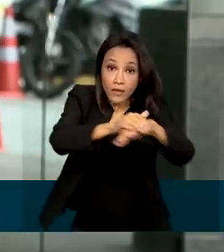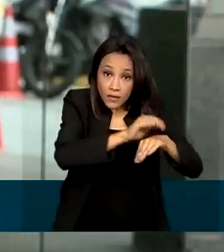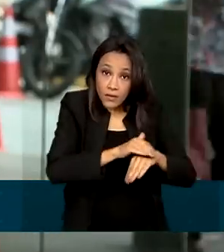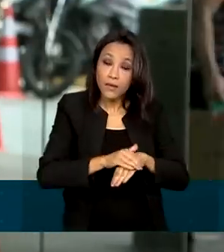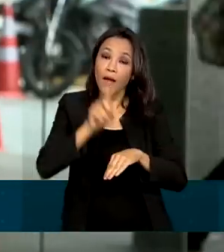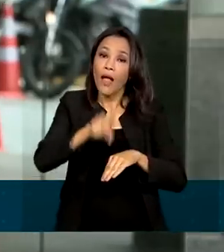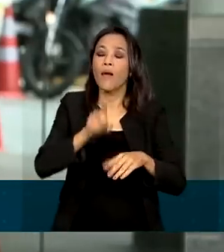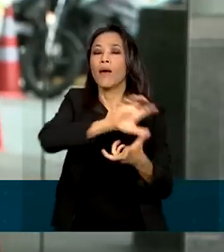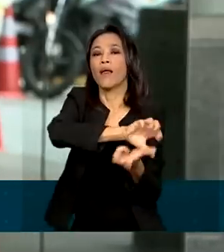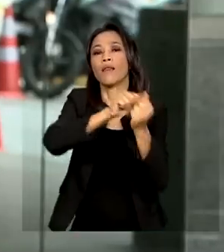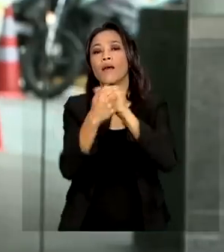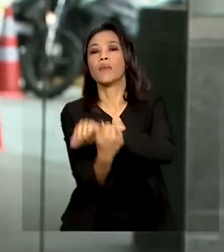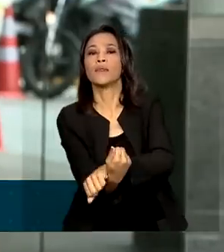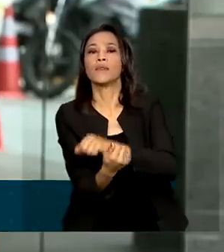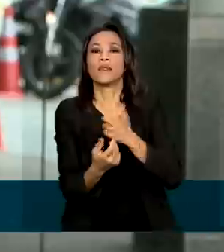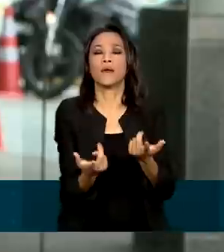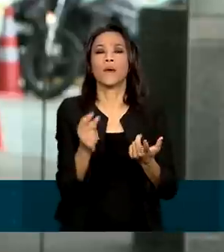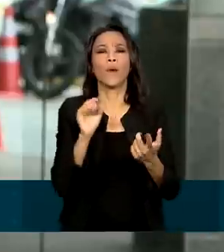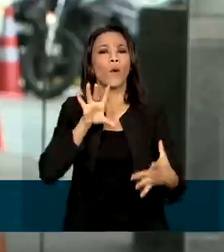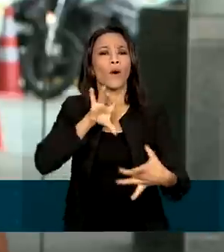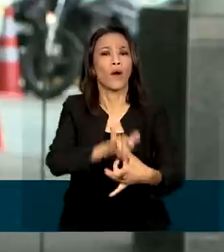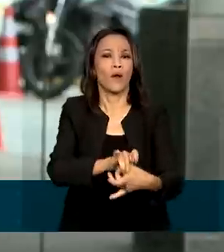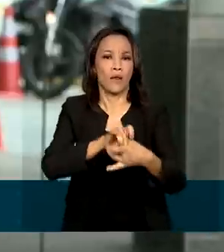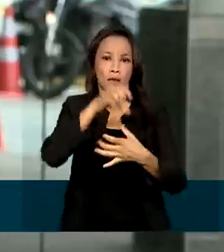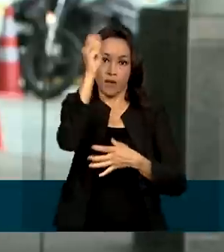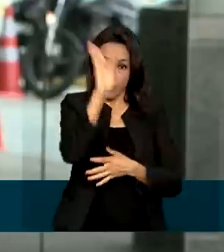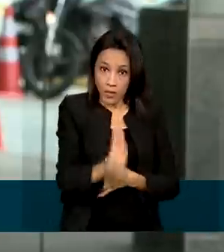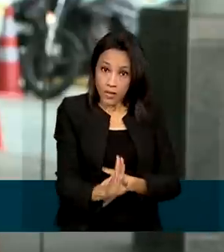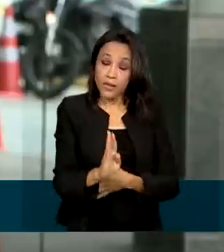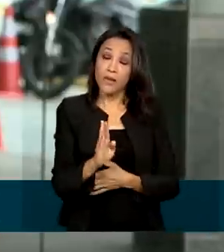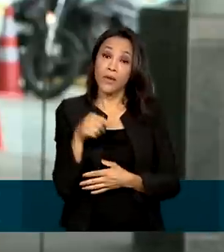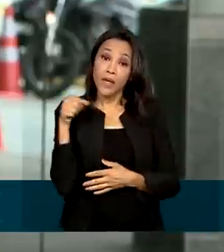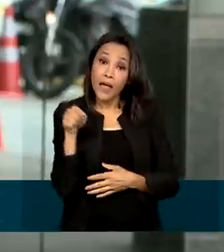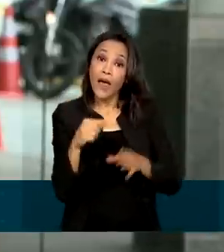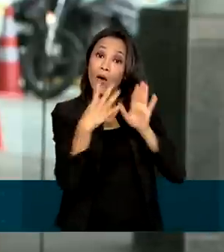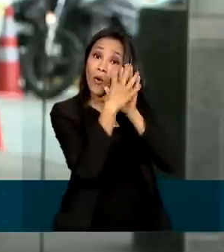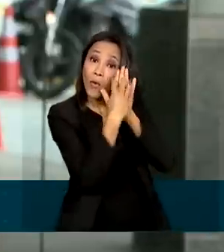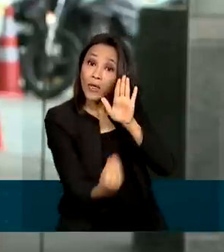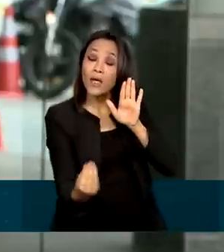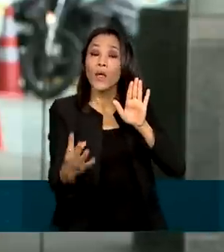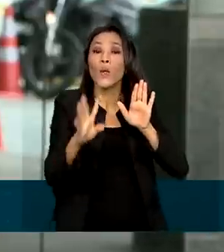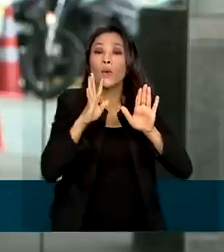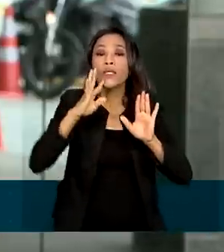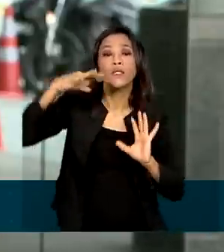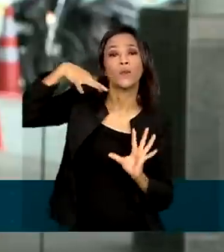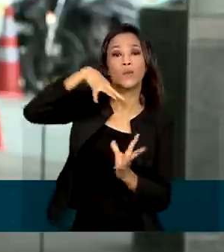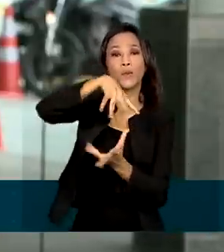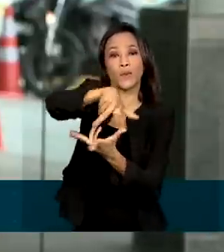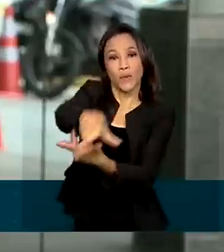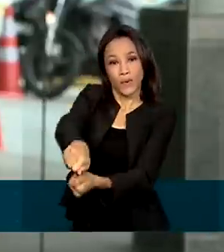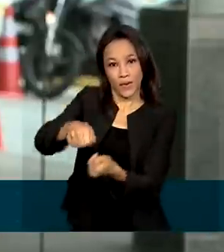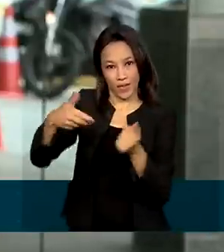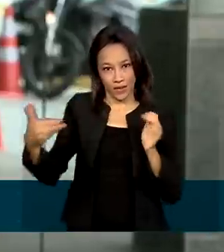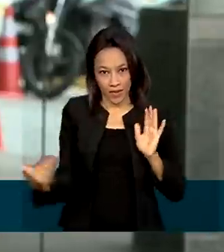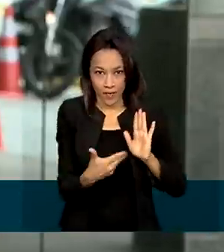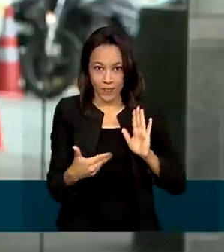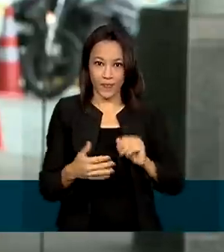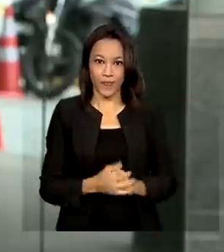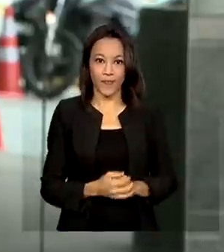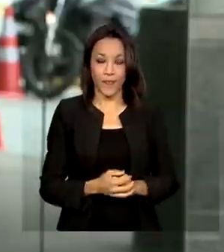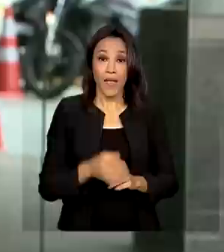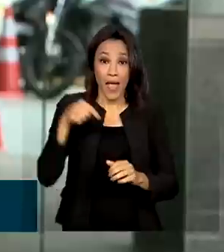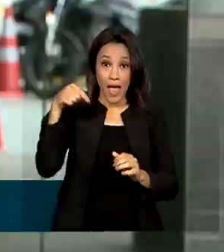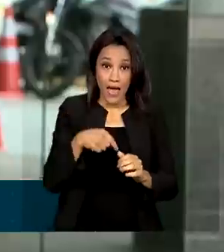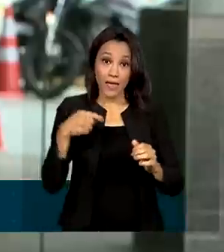uma adaptação à realidade brasileira do modelo reconhecido internacionalmente como Housing First. A